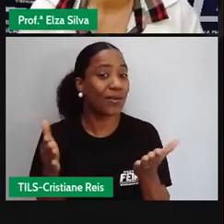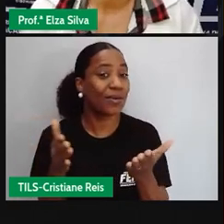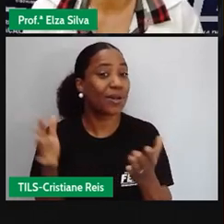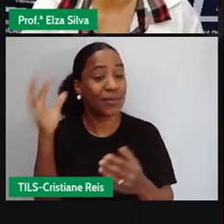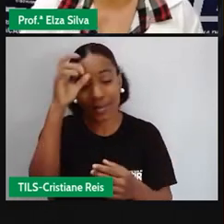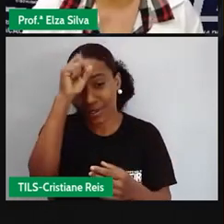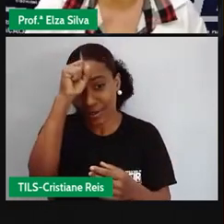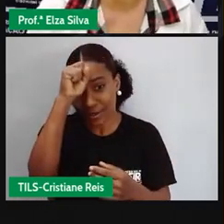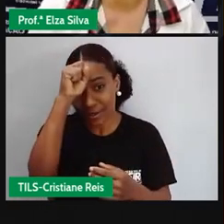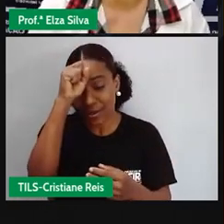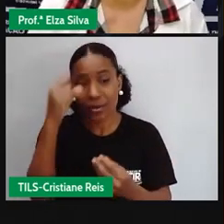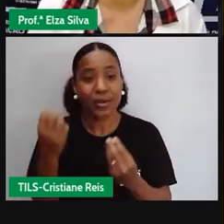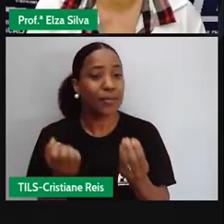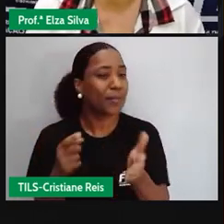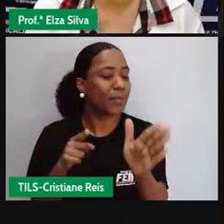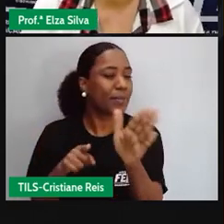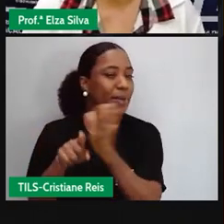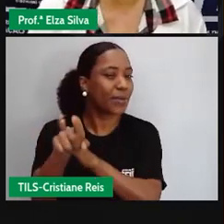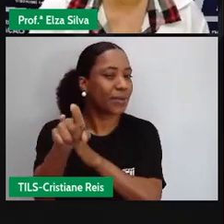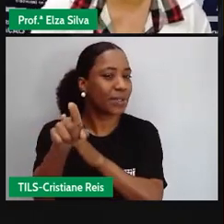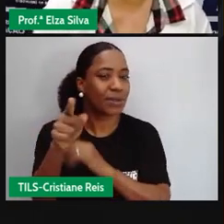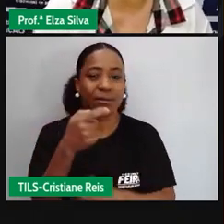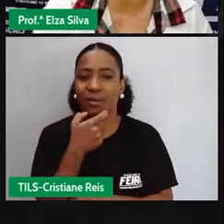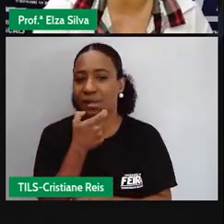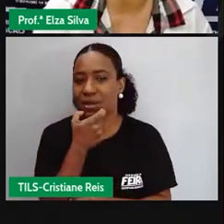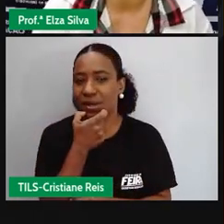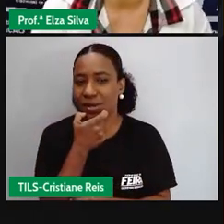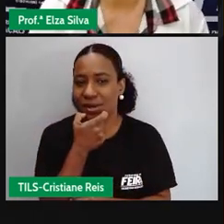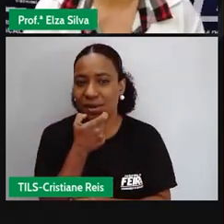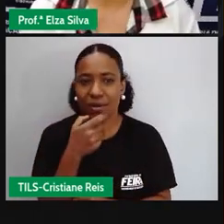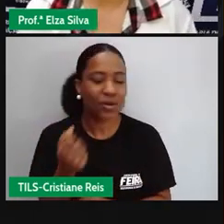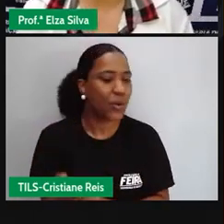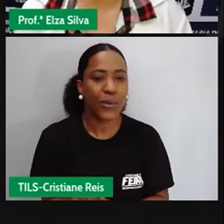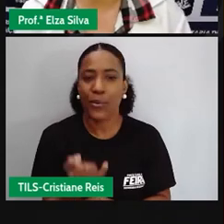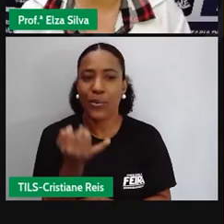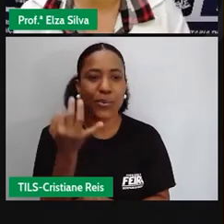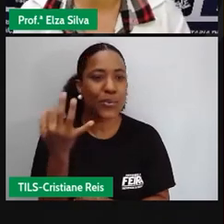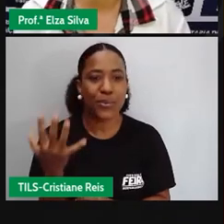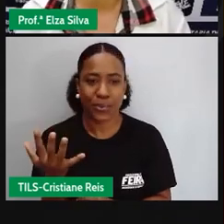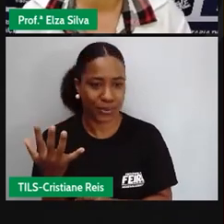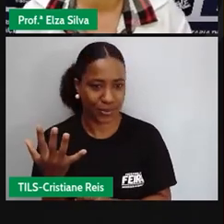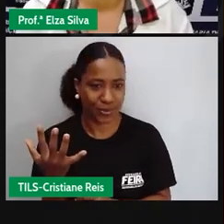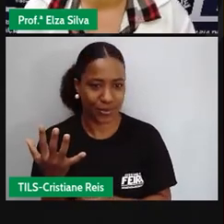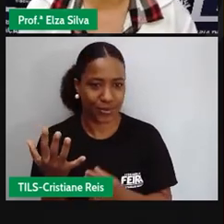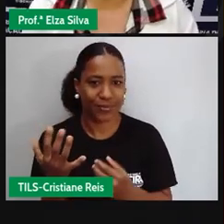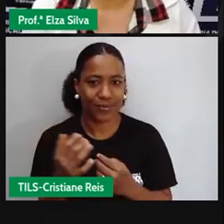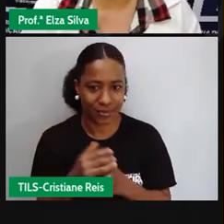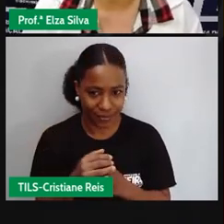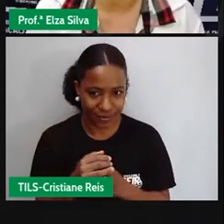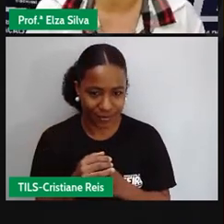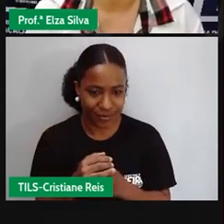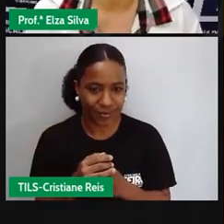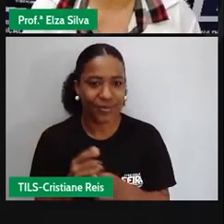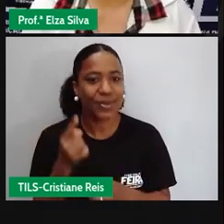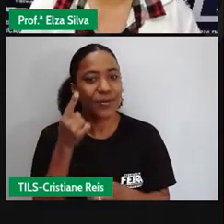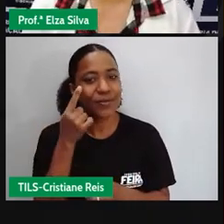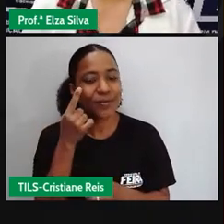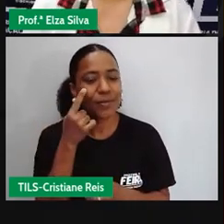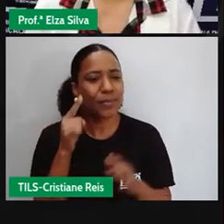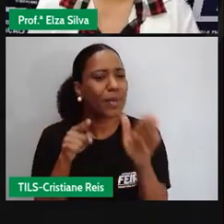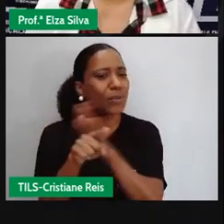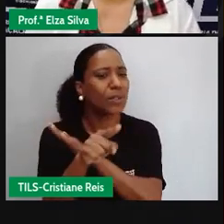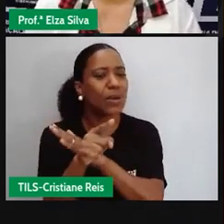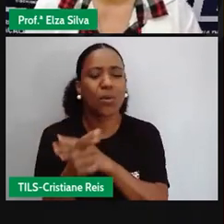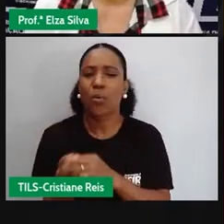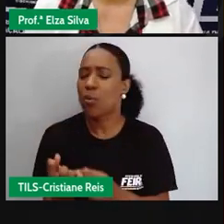como perguntar em inglês quanto custa um determinado objeto. How much é a